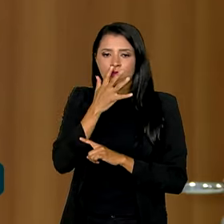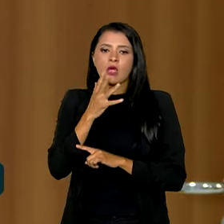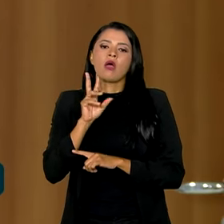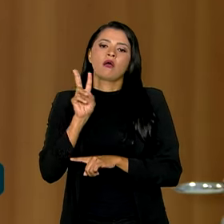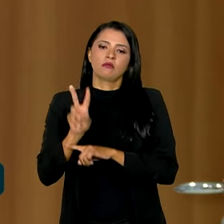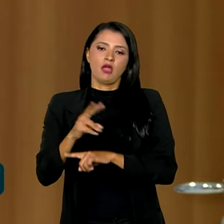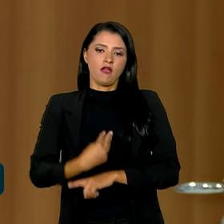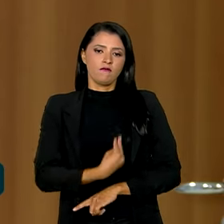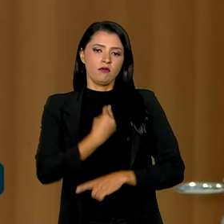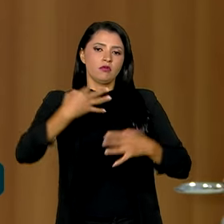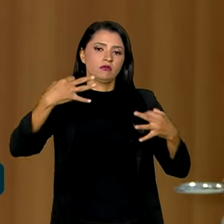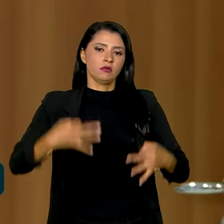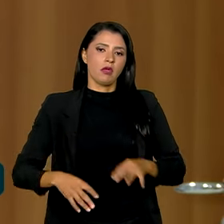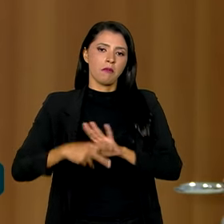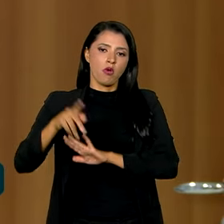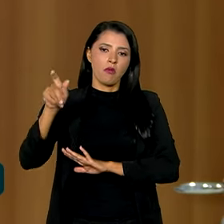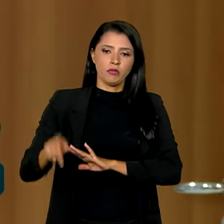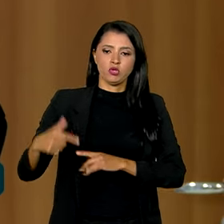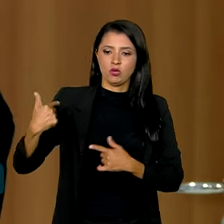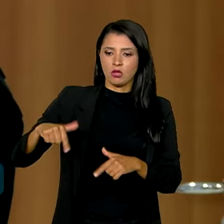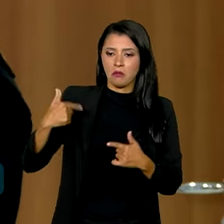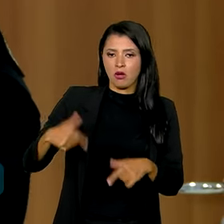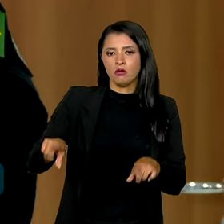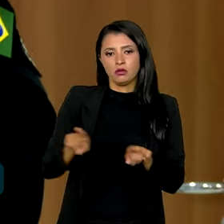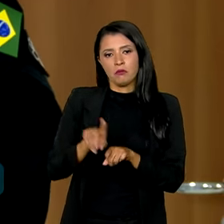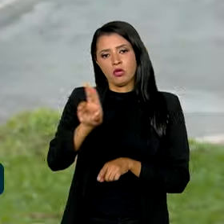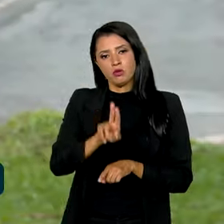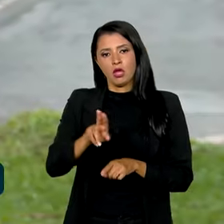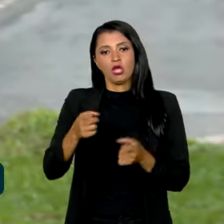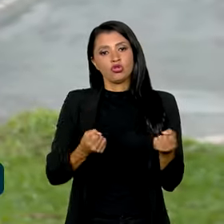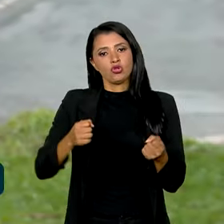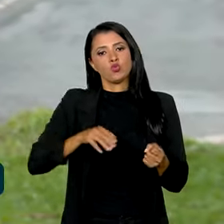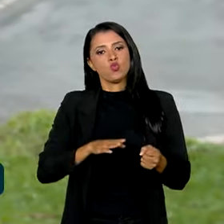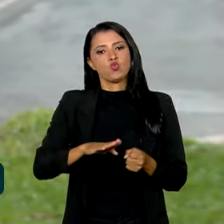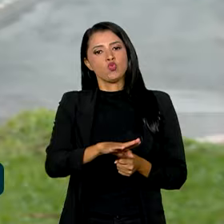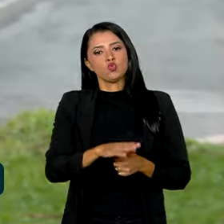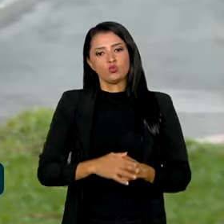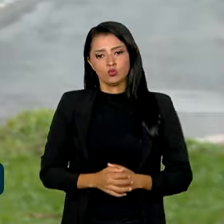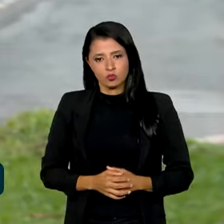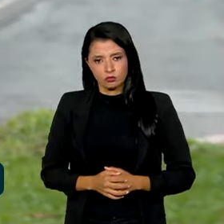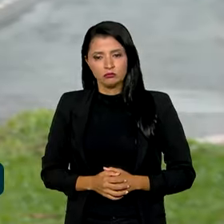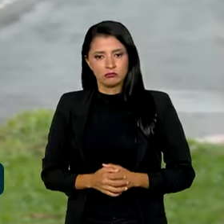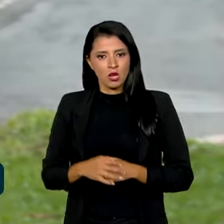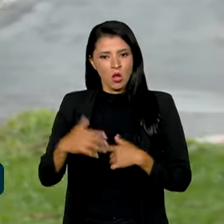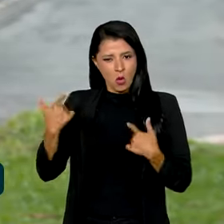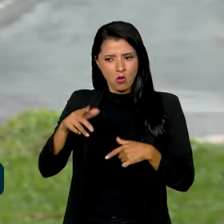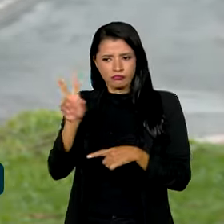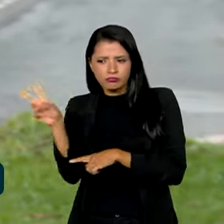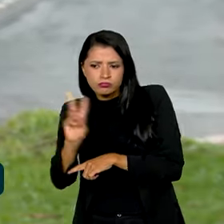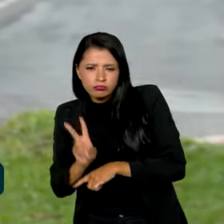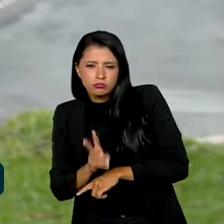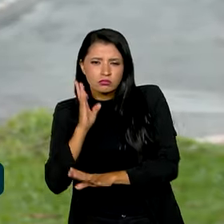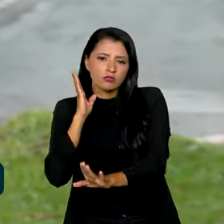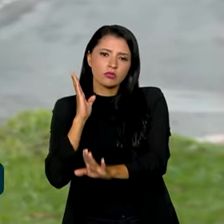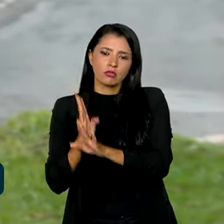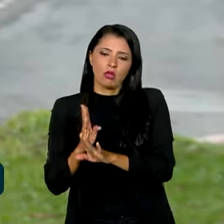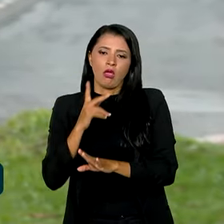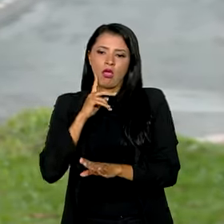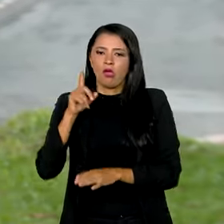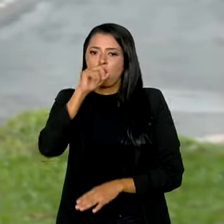e a dignidade do trabalhador e do usuário da vida. Durante a força-tarefa foram verificadas